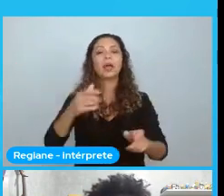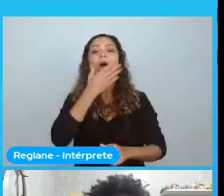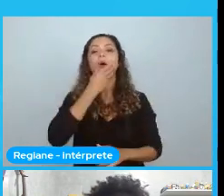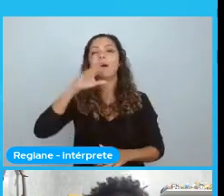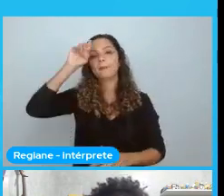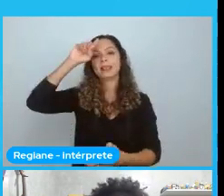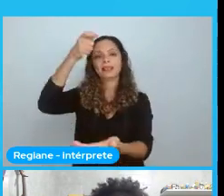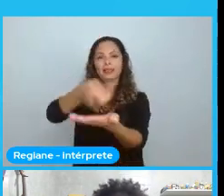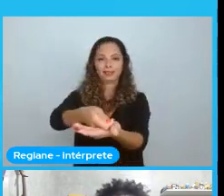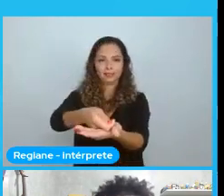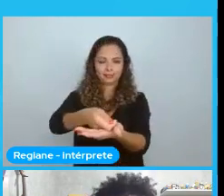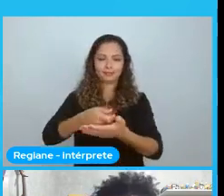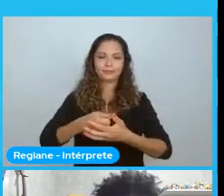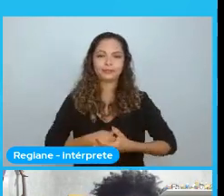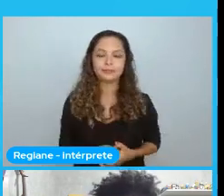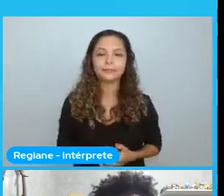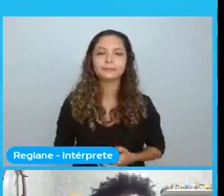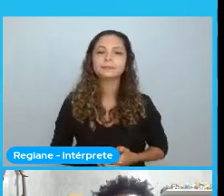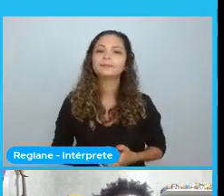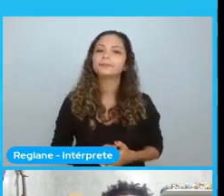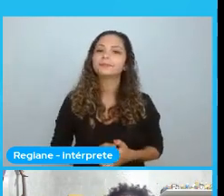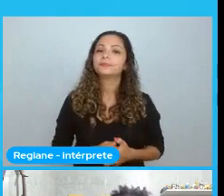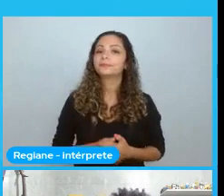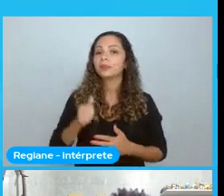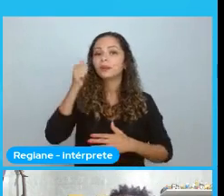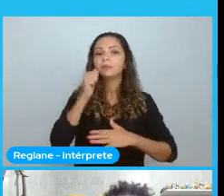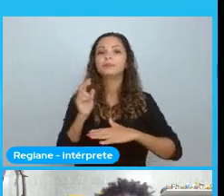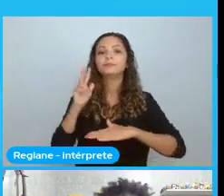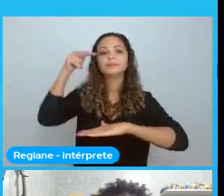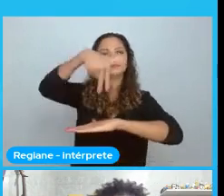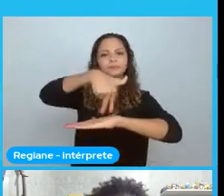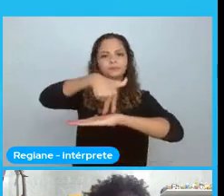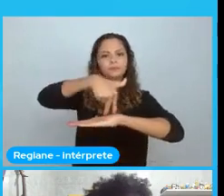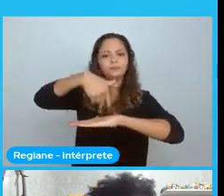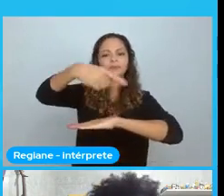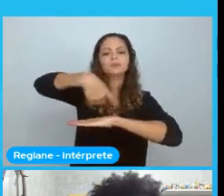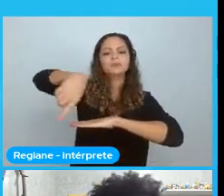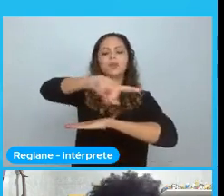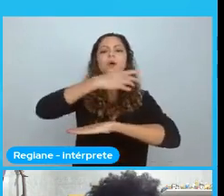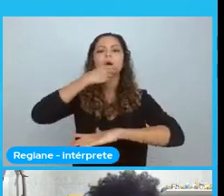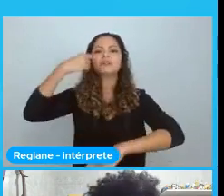Nesse discurso. Ela fala. Enquanto uma mulher negra. Os homens estão lá. Discussando sobre.